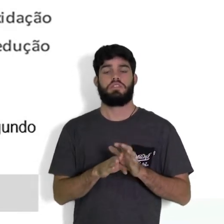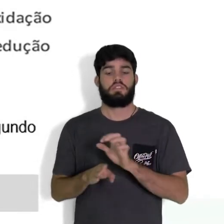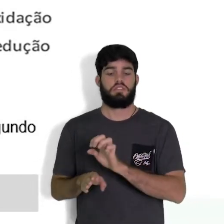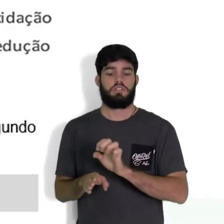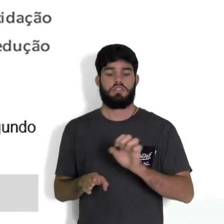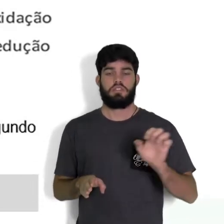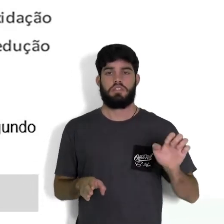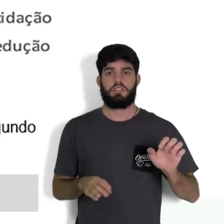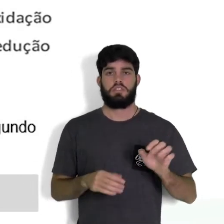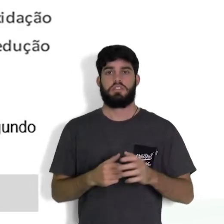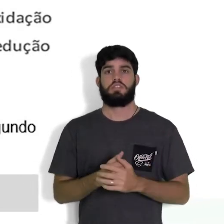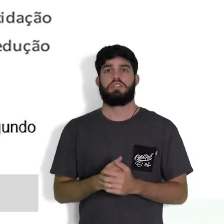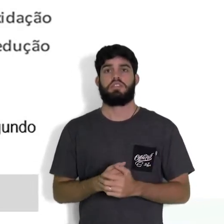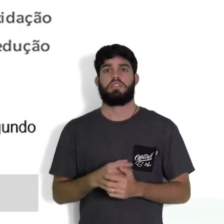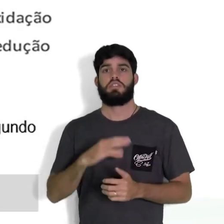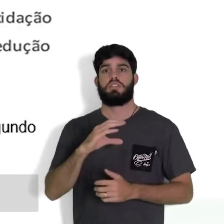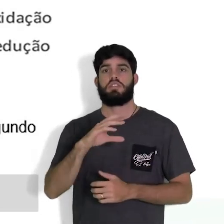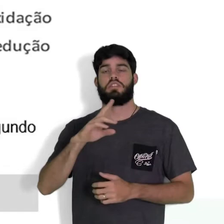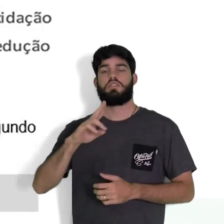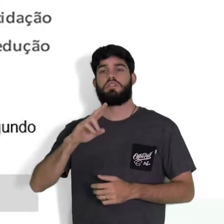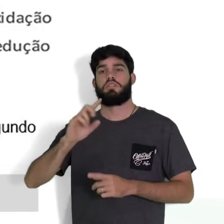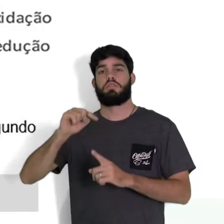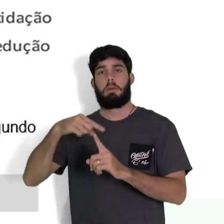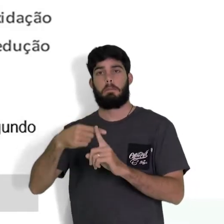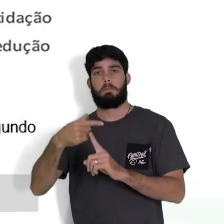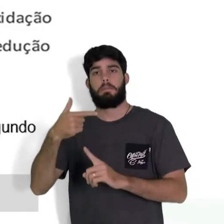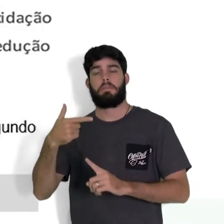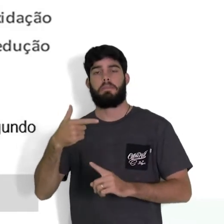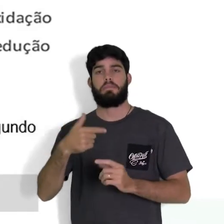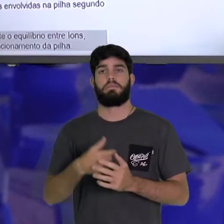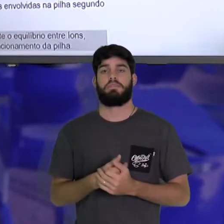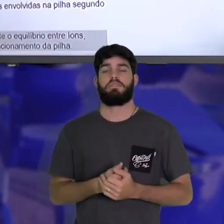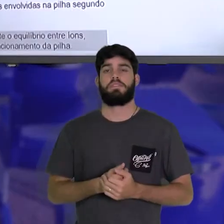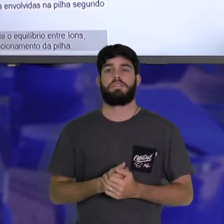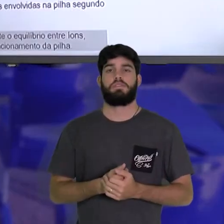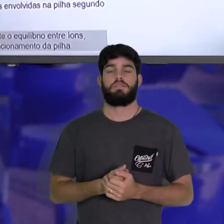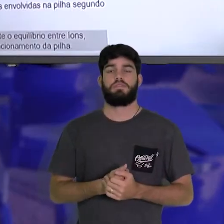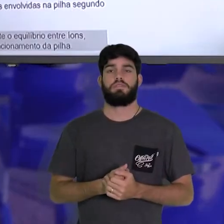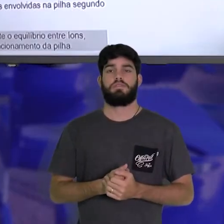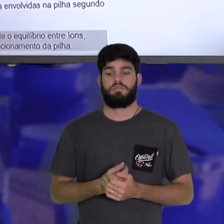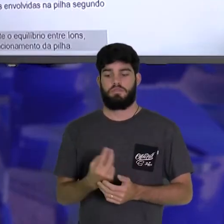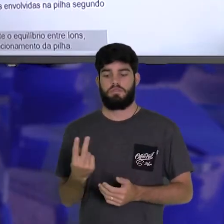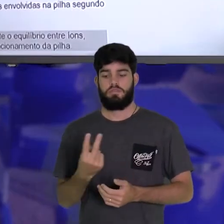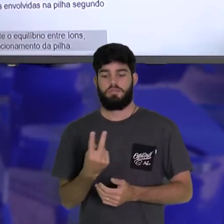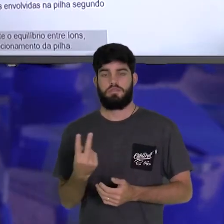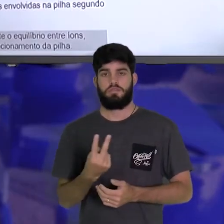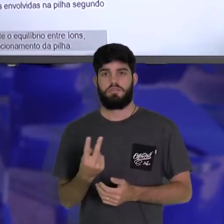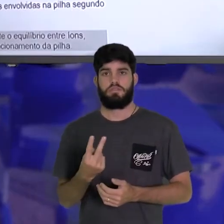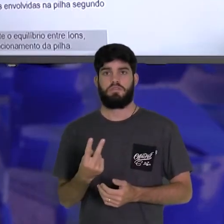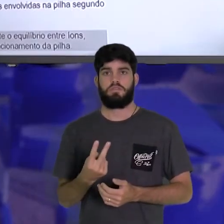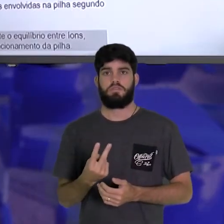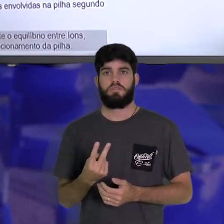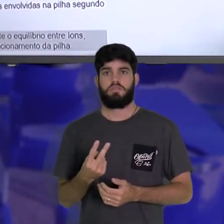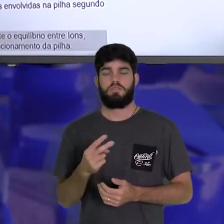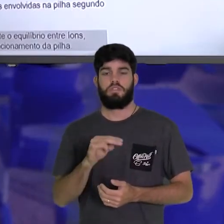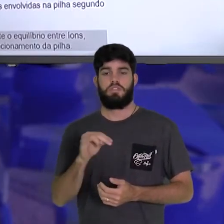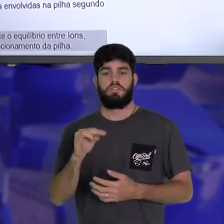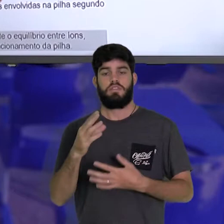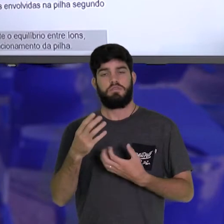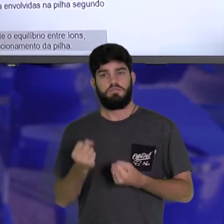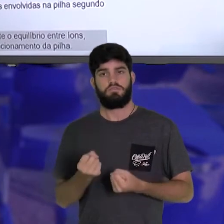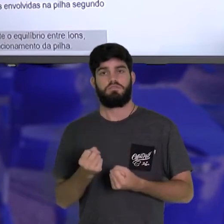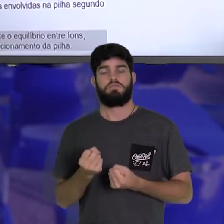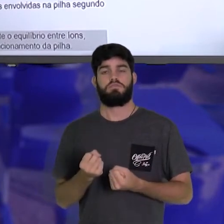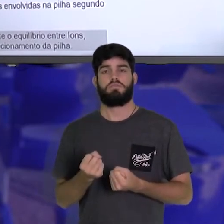Então, o C1 mais dois, mais dois elétrons. E aí, quando esses dois elétrons vão ser aqui absorvidos pelo íon,